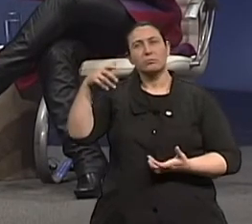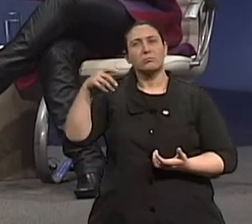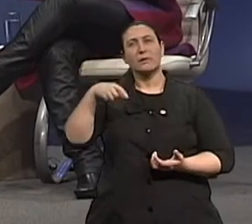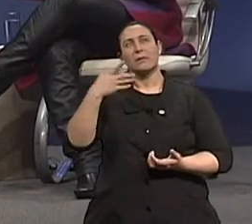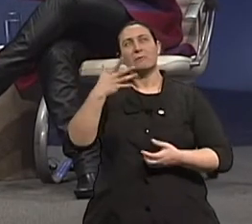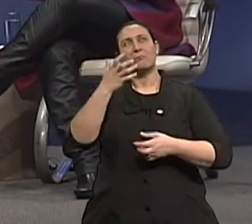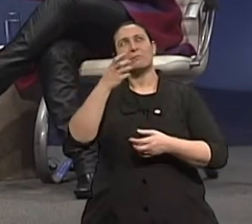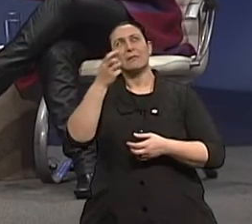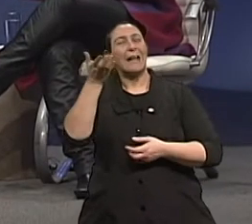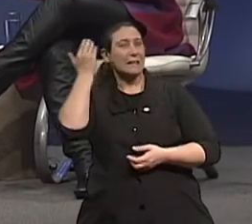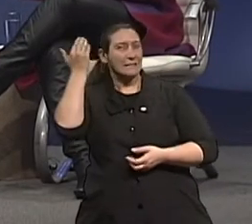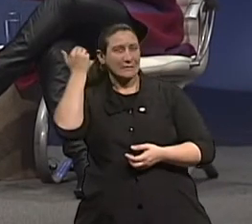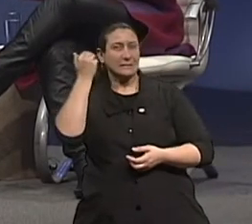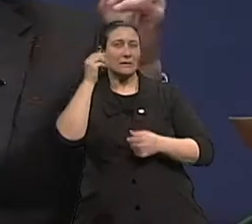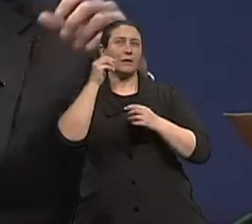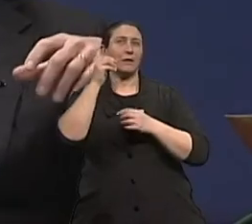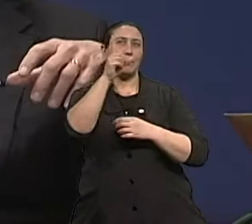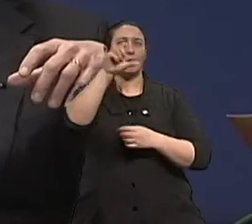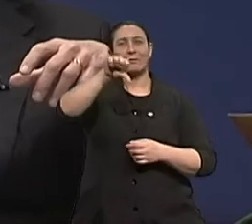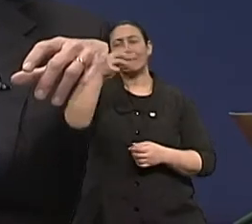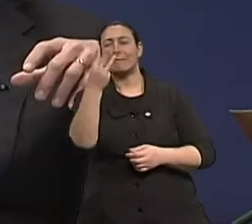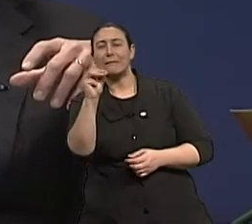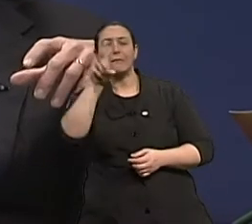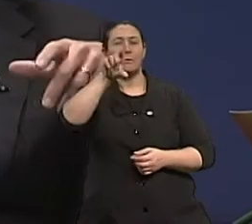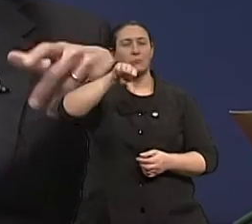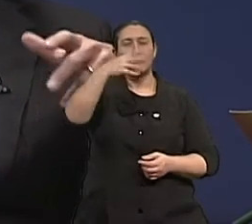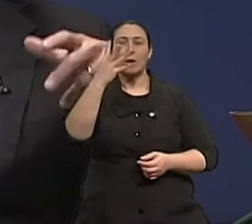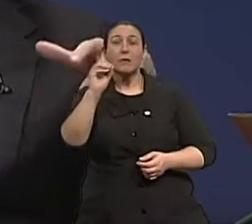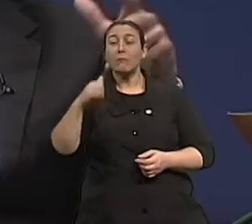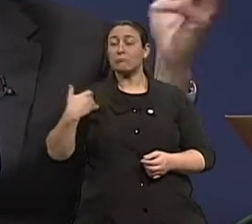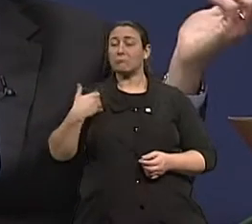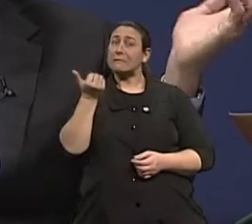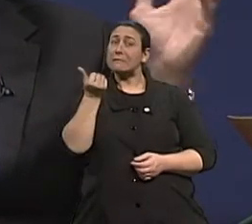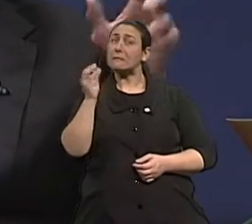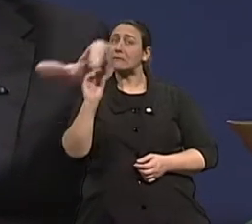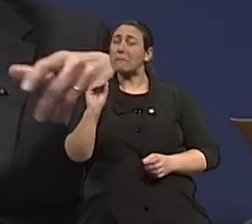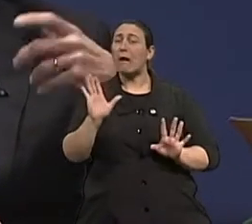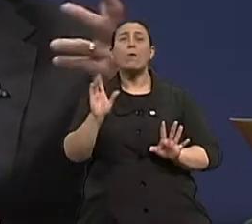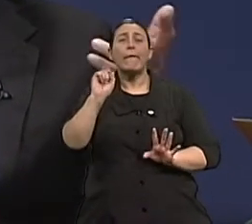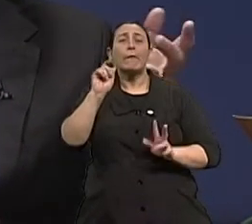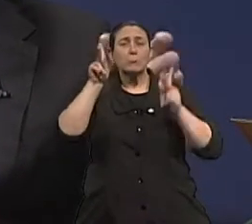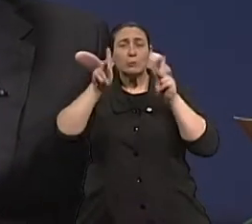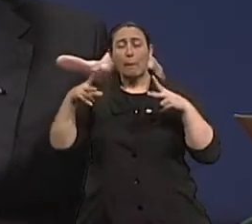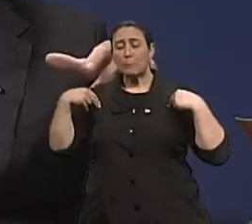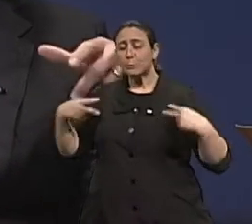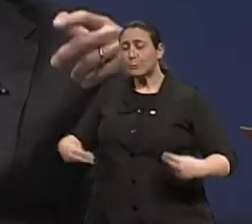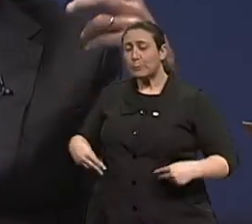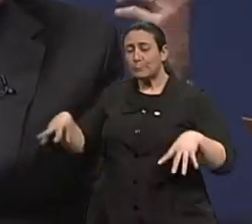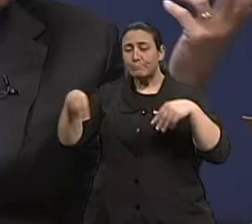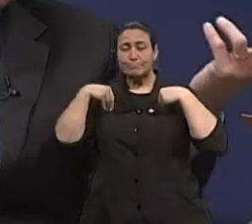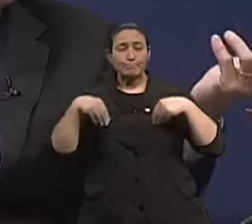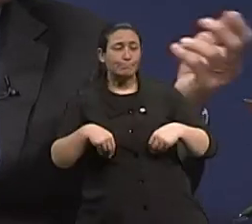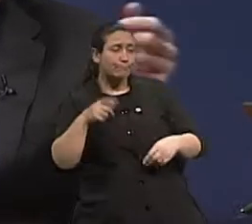40, que tinha 60 anos, e que, enfim, colocava o seu pijama, o seu chinelo, ia para a frente da... Se